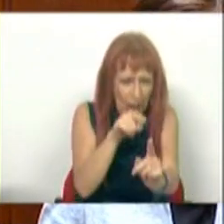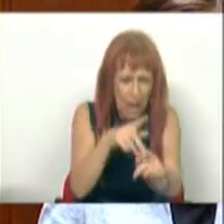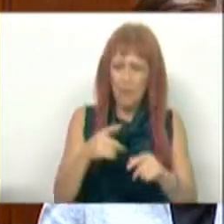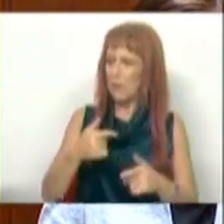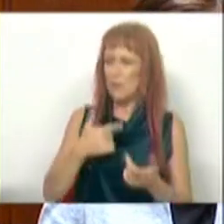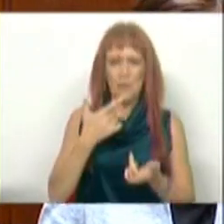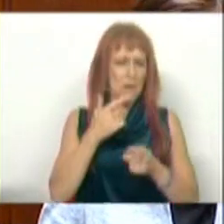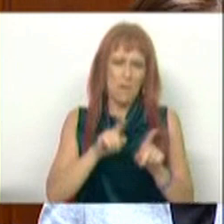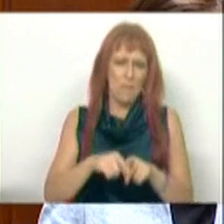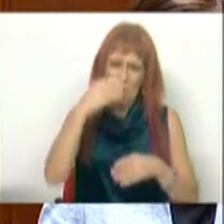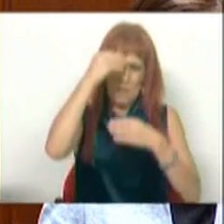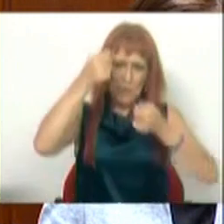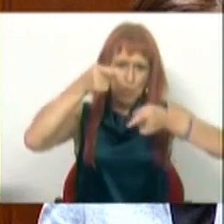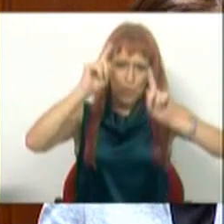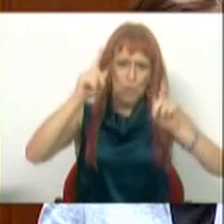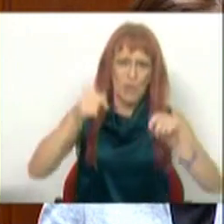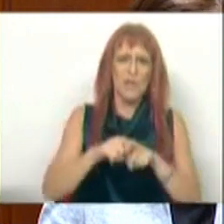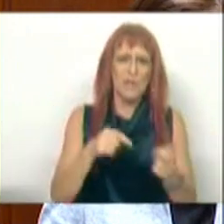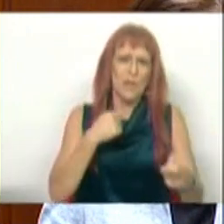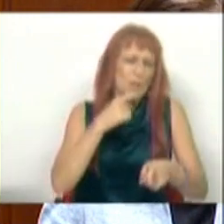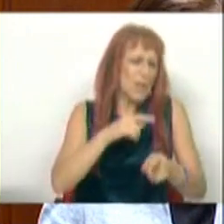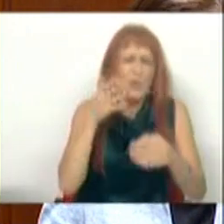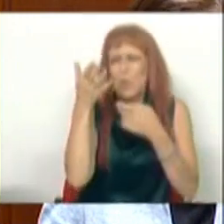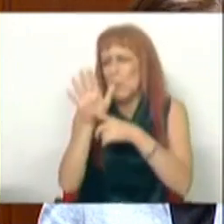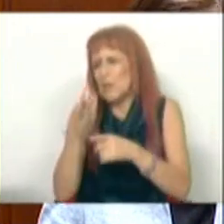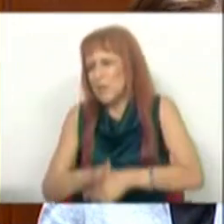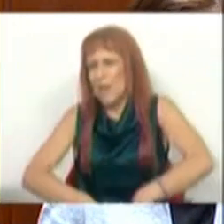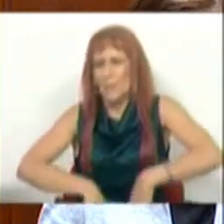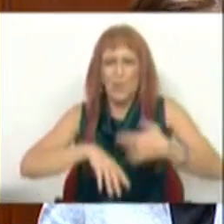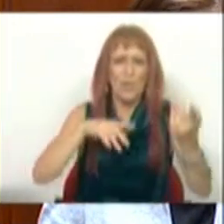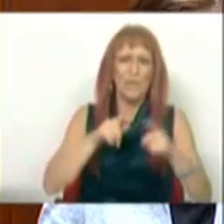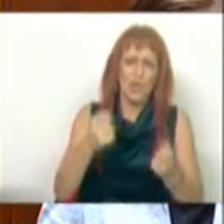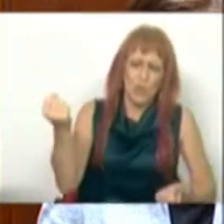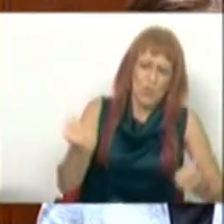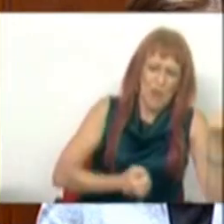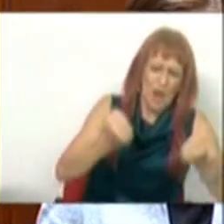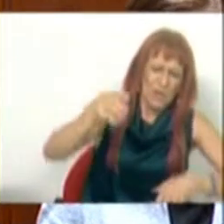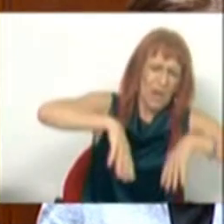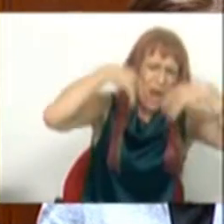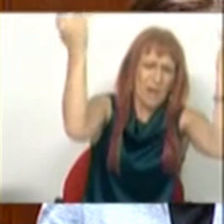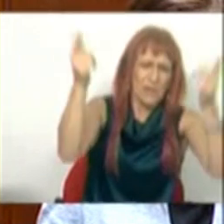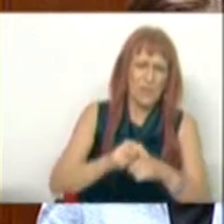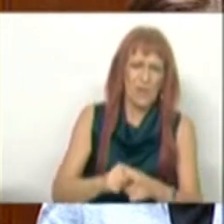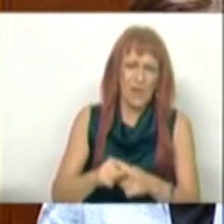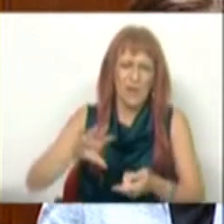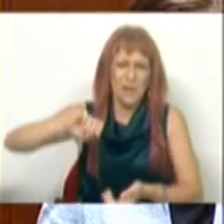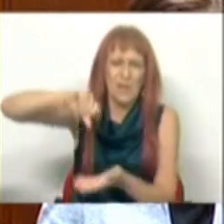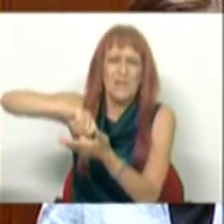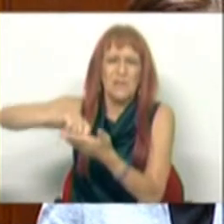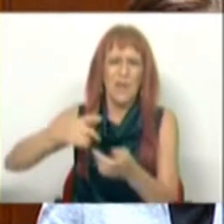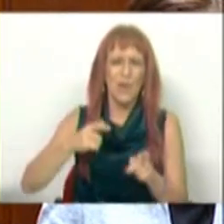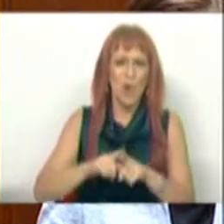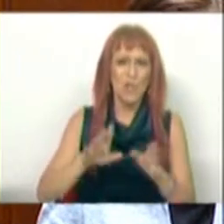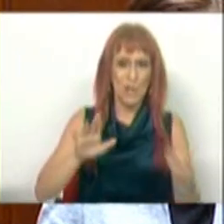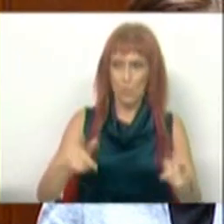o que não podem ignorar, e fixam-se nos exemplos dos automóveis e da sede, nós